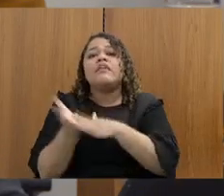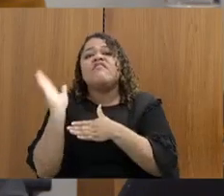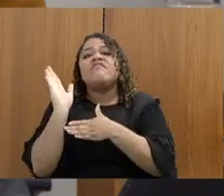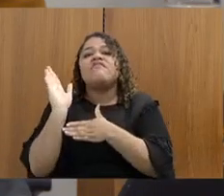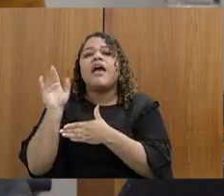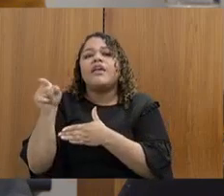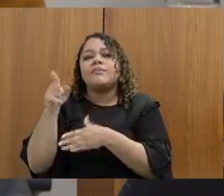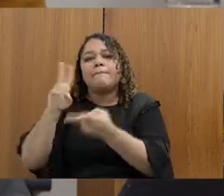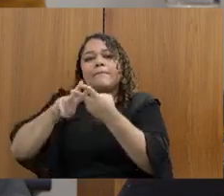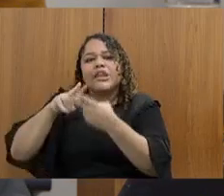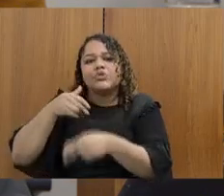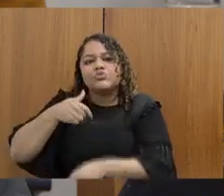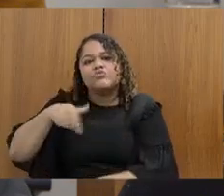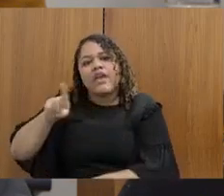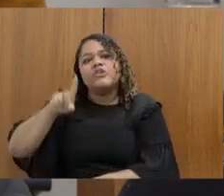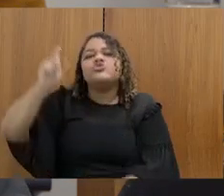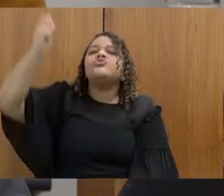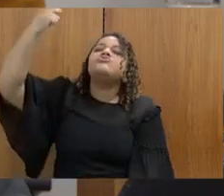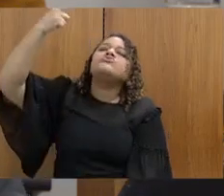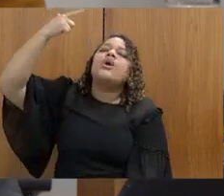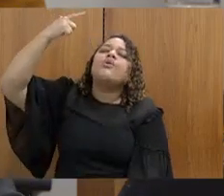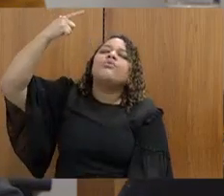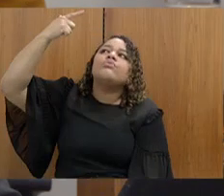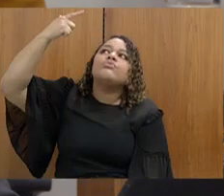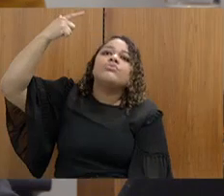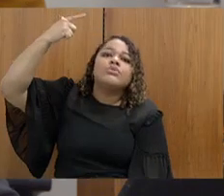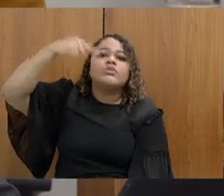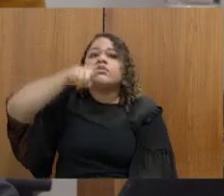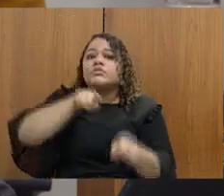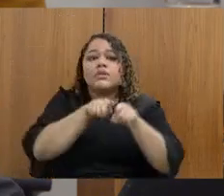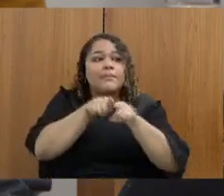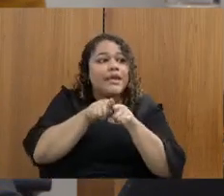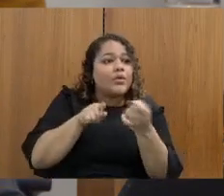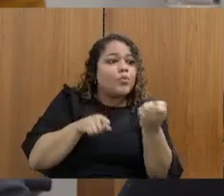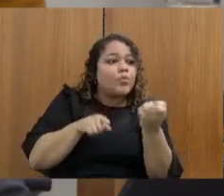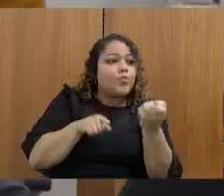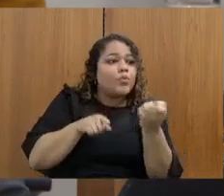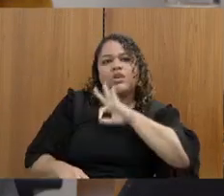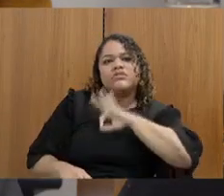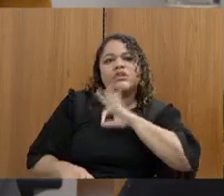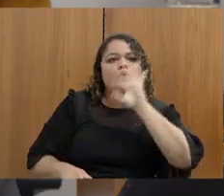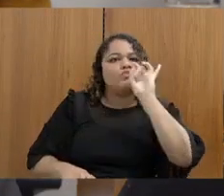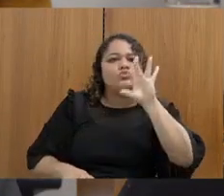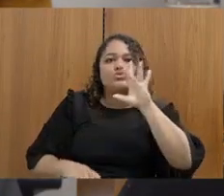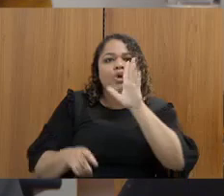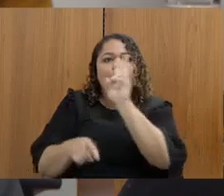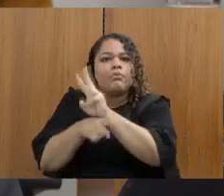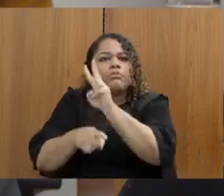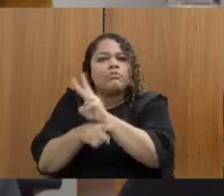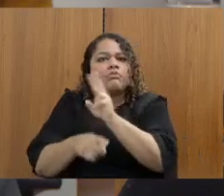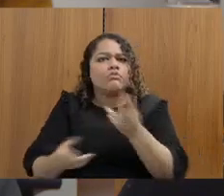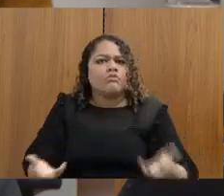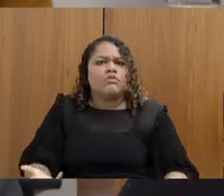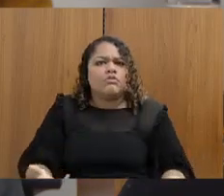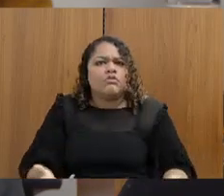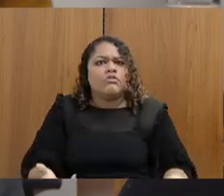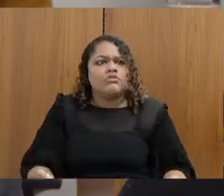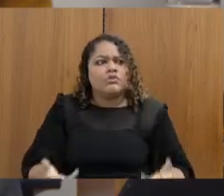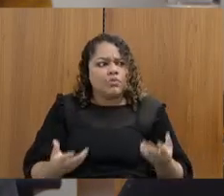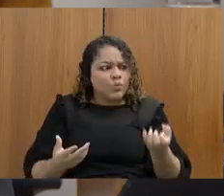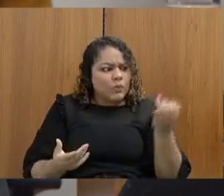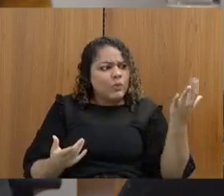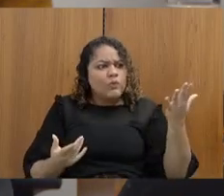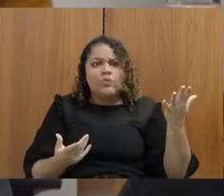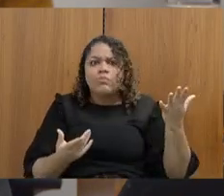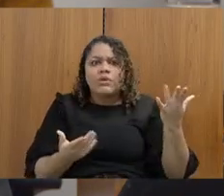Nós temos aqui denúncias de unidades prisionais, então, o número é desproporcional. Então,